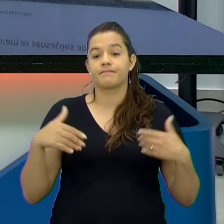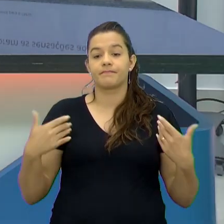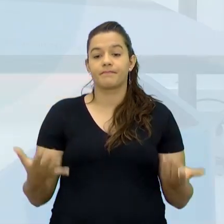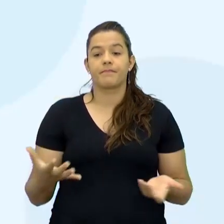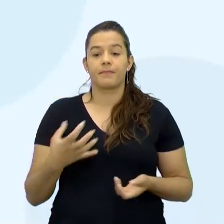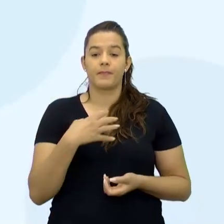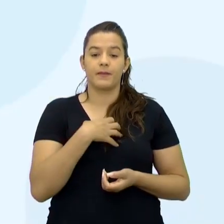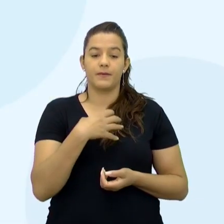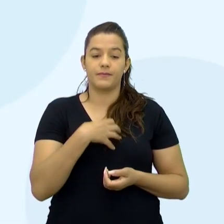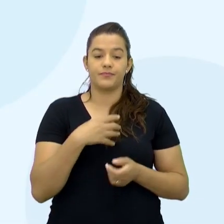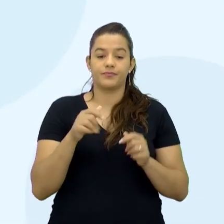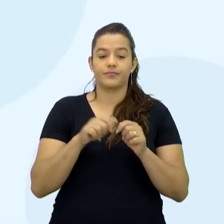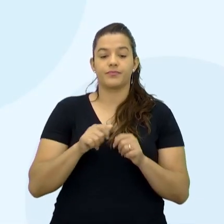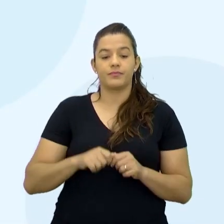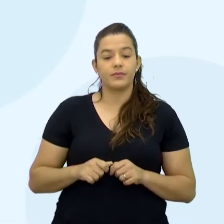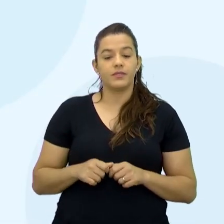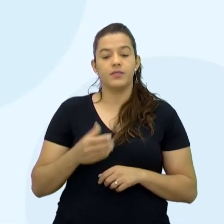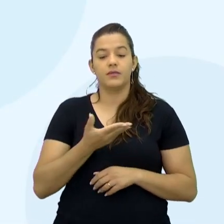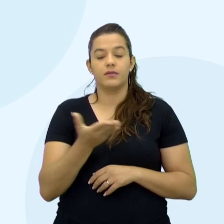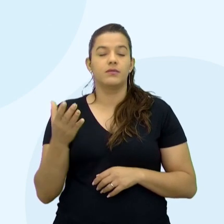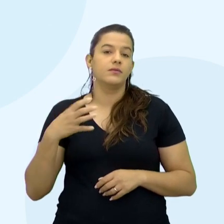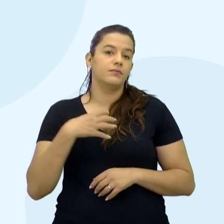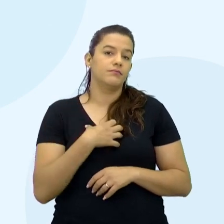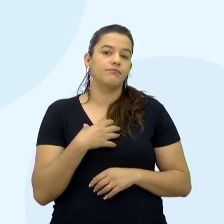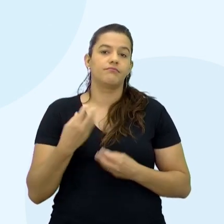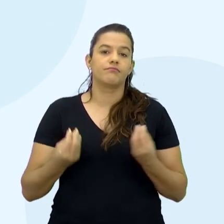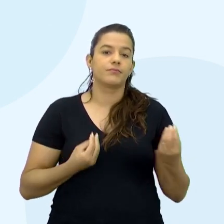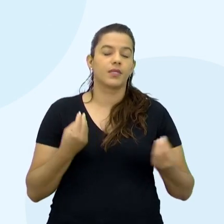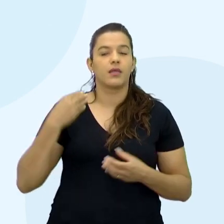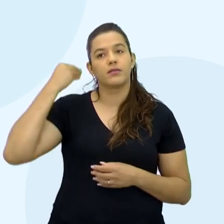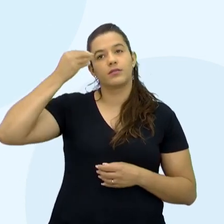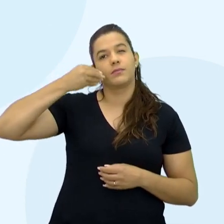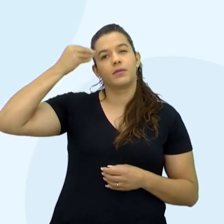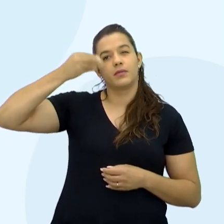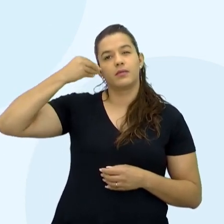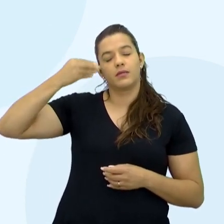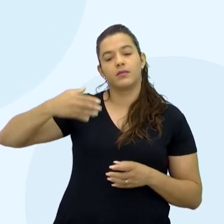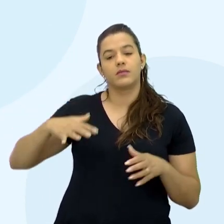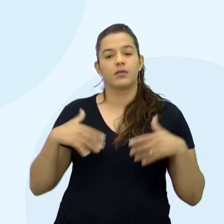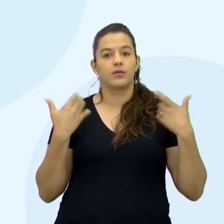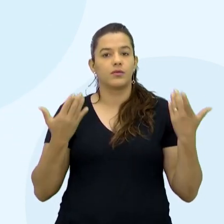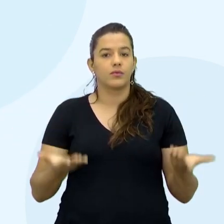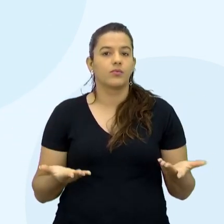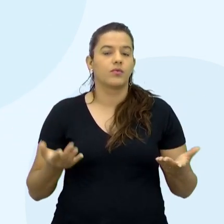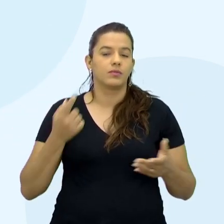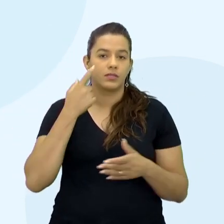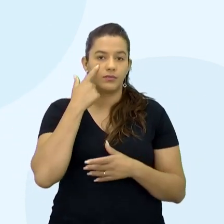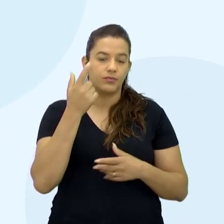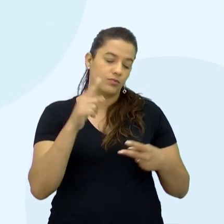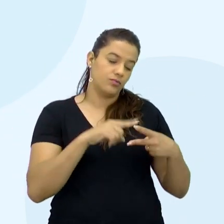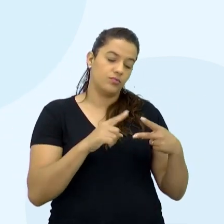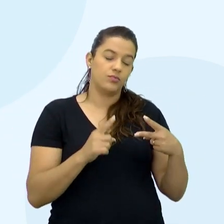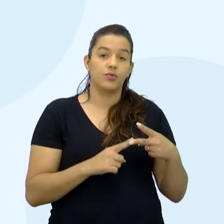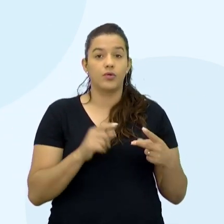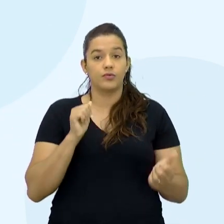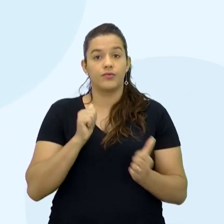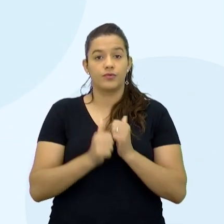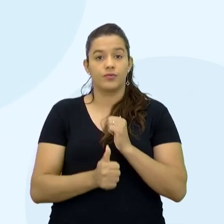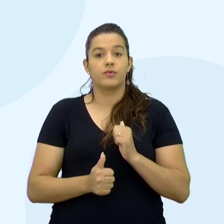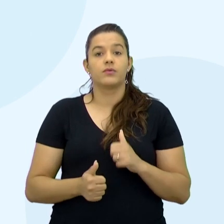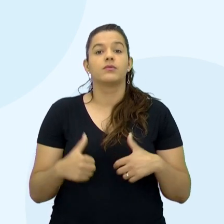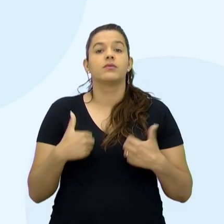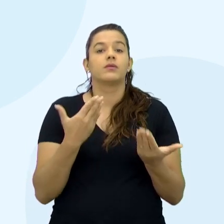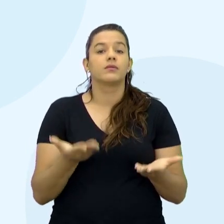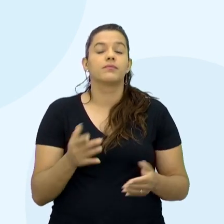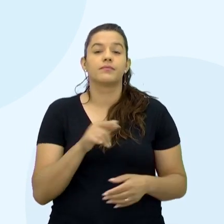ao praticá-las né Então você vivenciou dois tipos de futebol aí né E aí